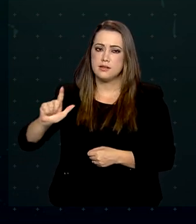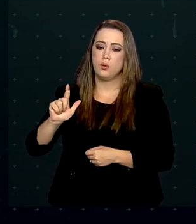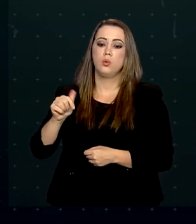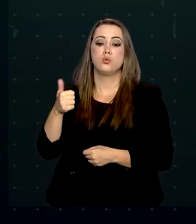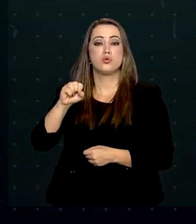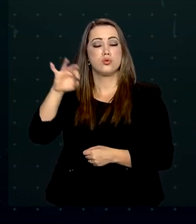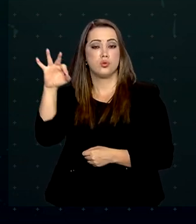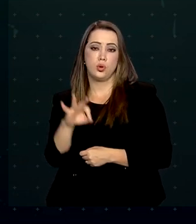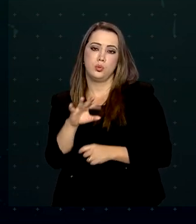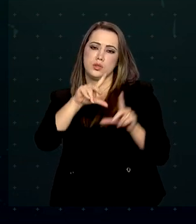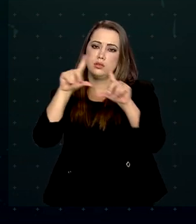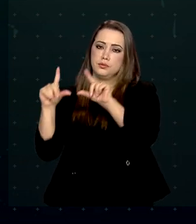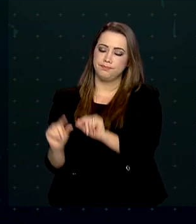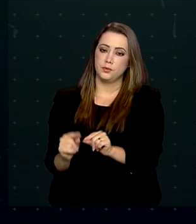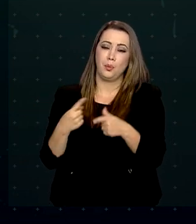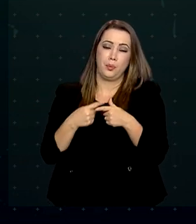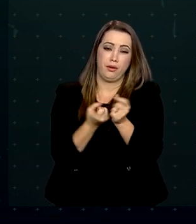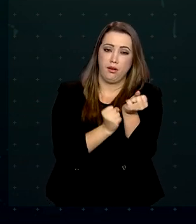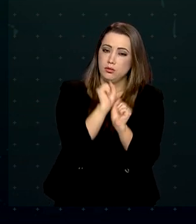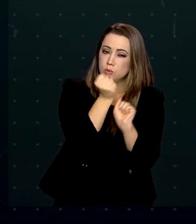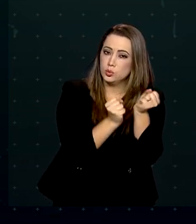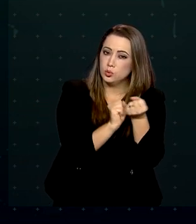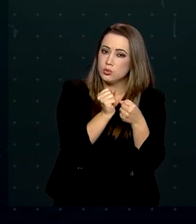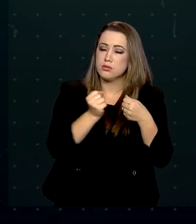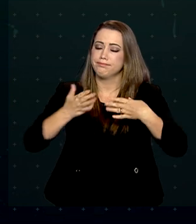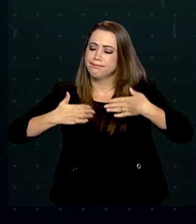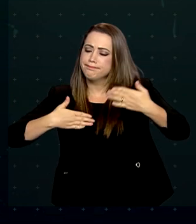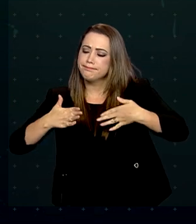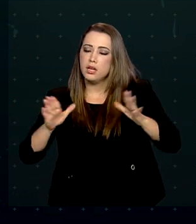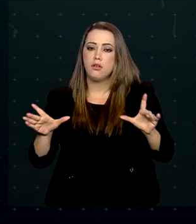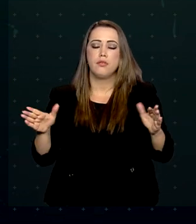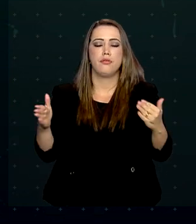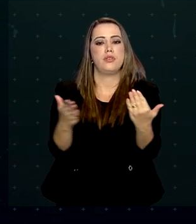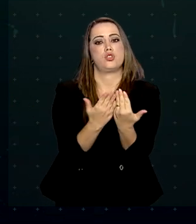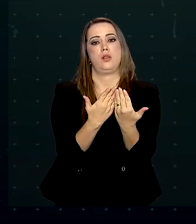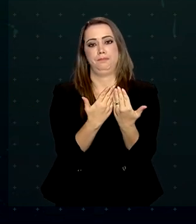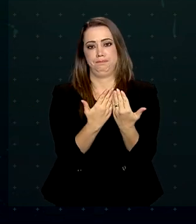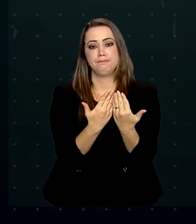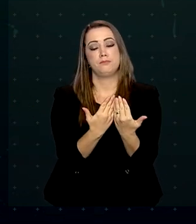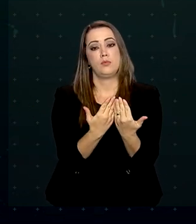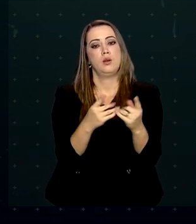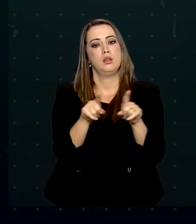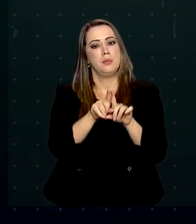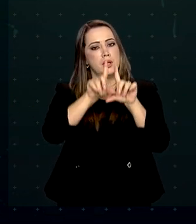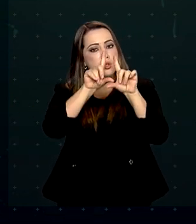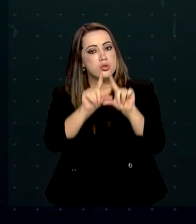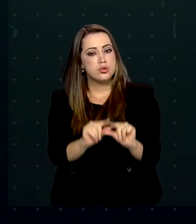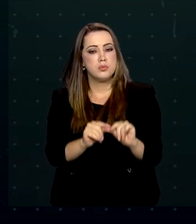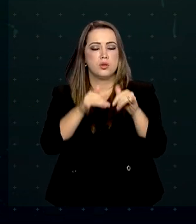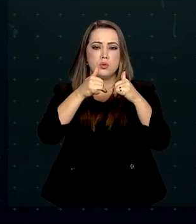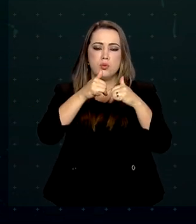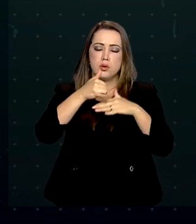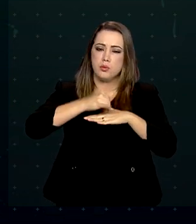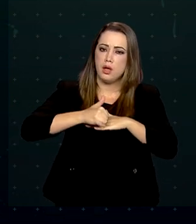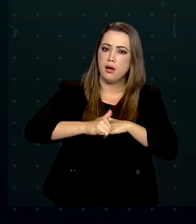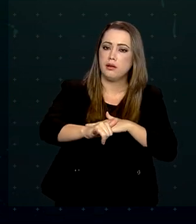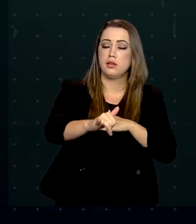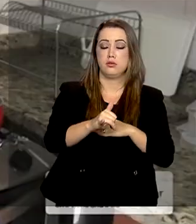indústrias e comércios fechados, foi registrada também uma queda no consumo de energia elétrica, redução de